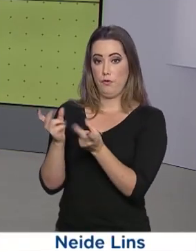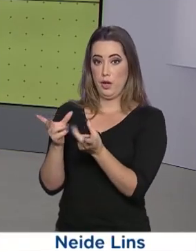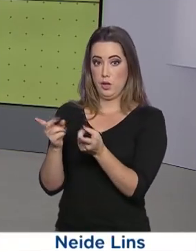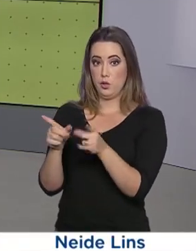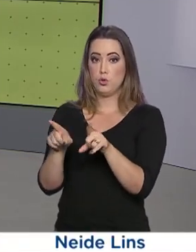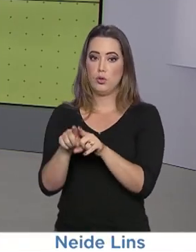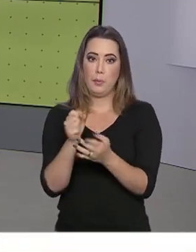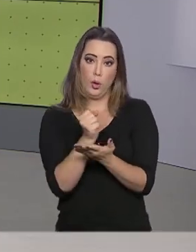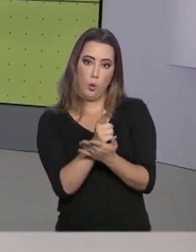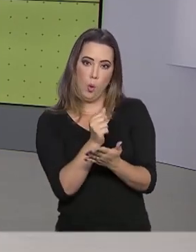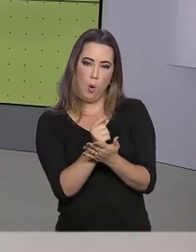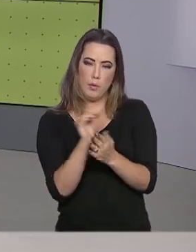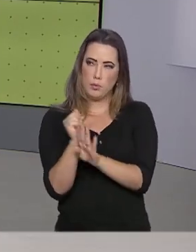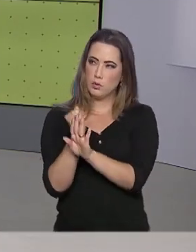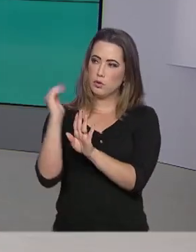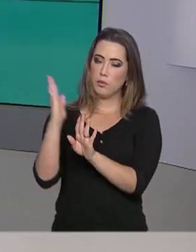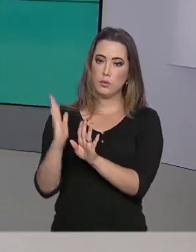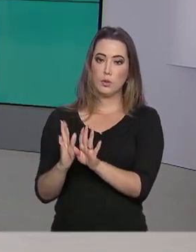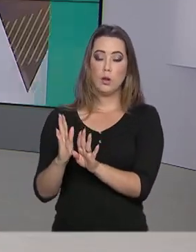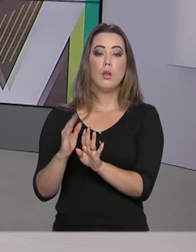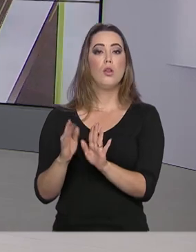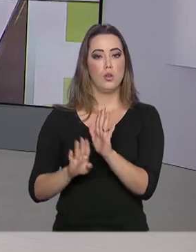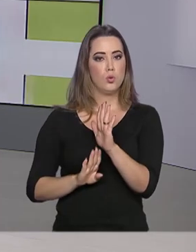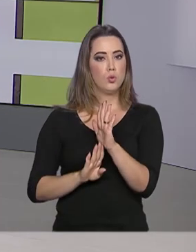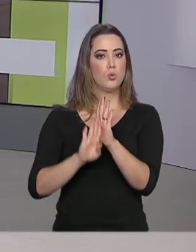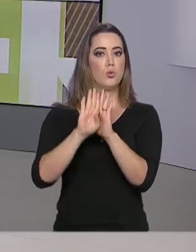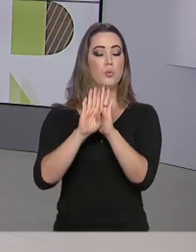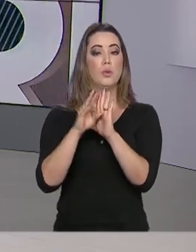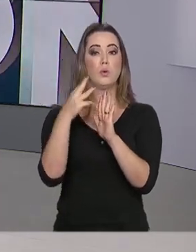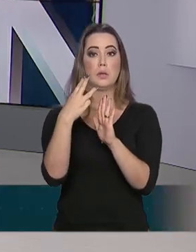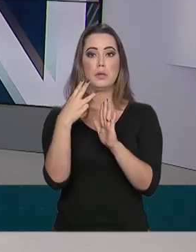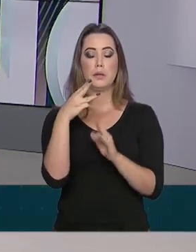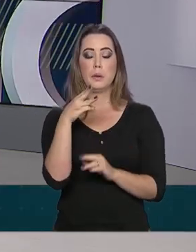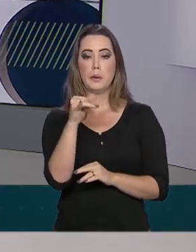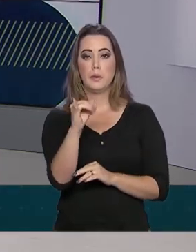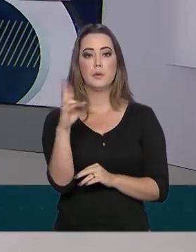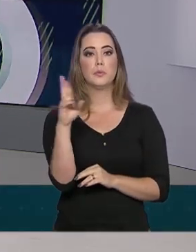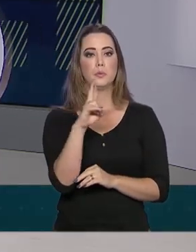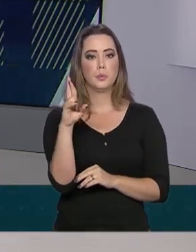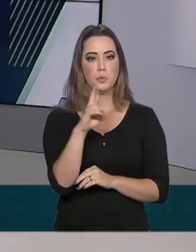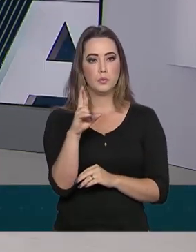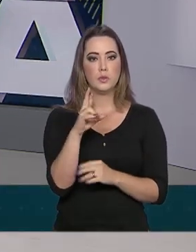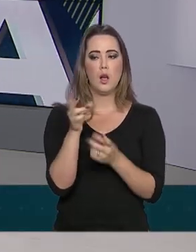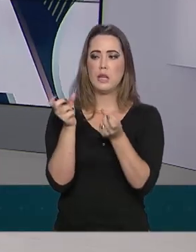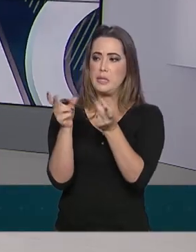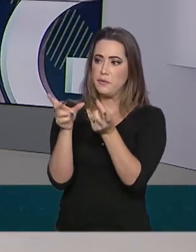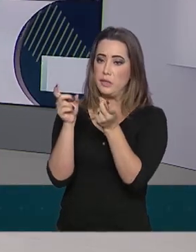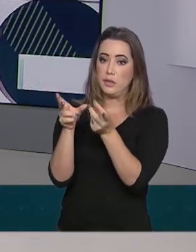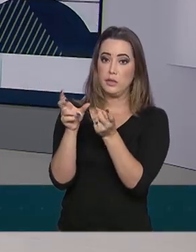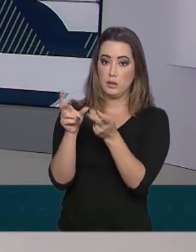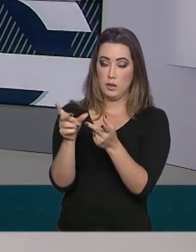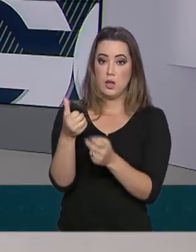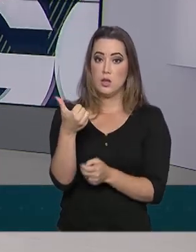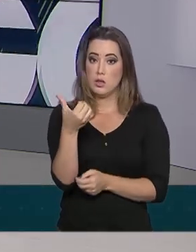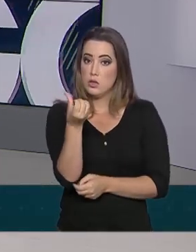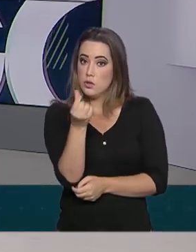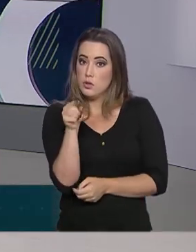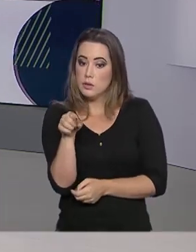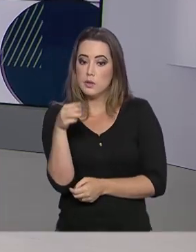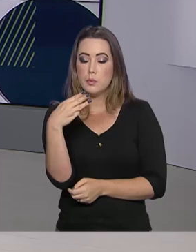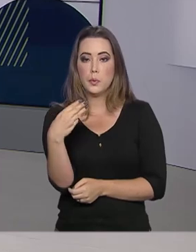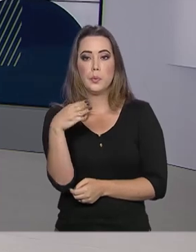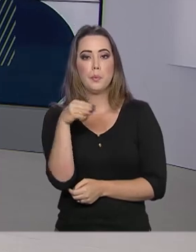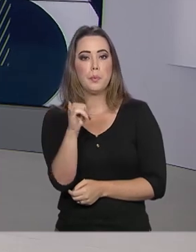importações, teve superávit de 3 bilhões de dólares em fevereiro. As exportações somaram 16,3